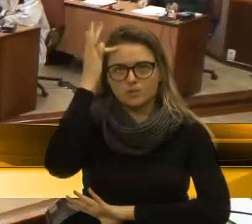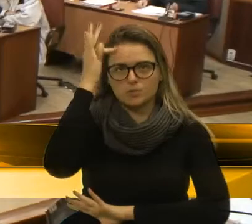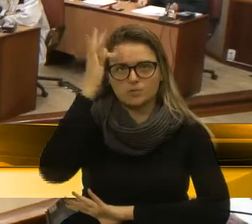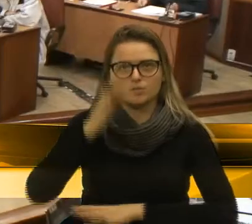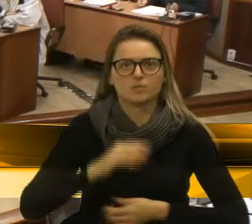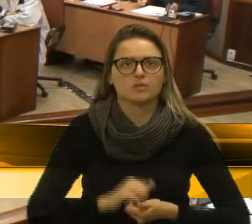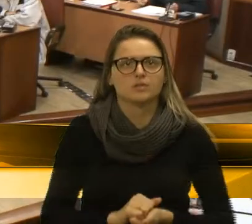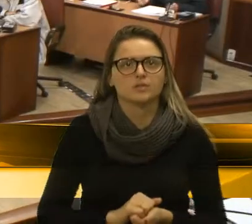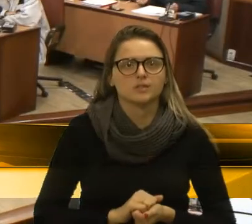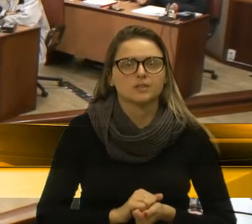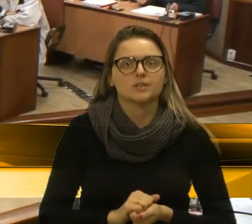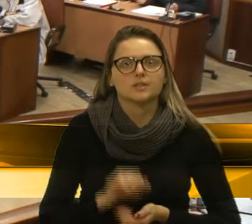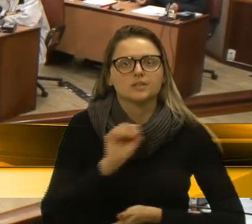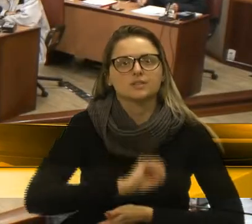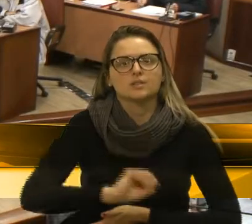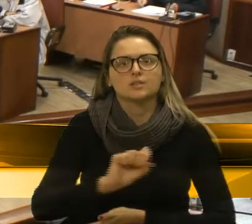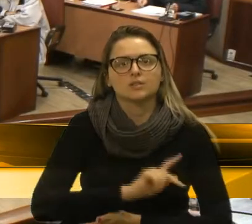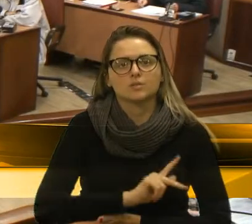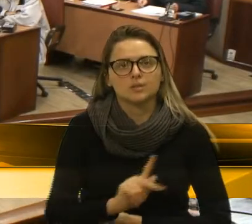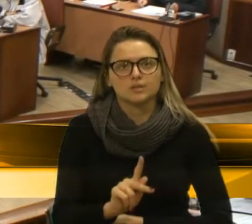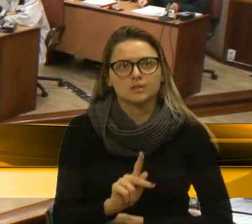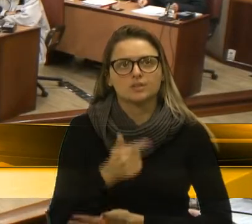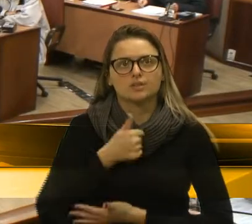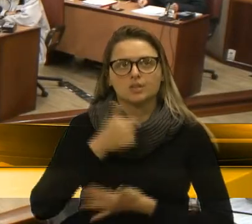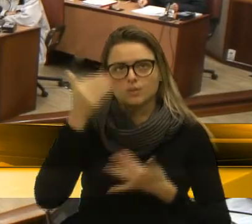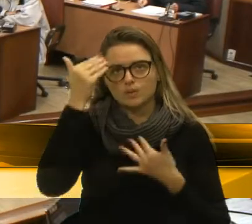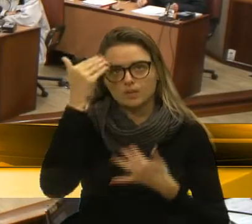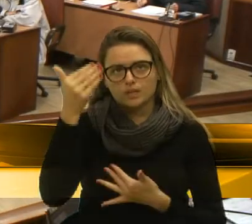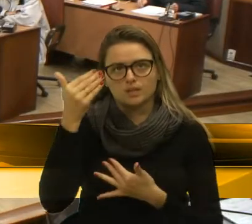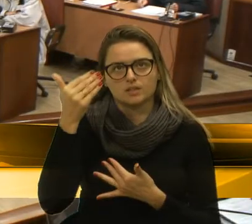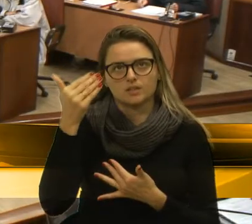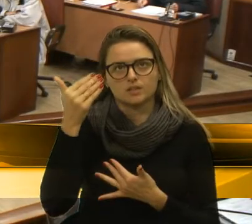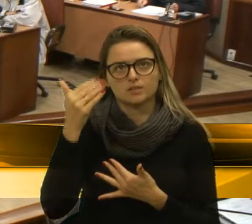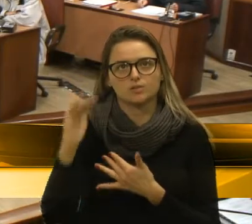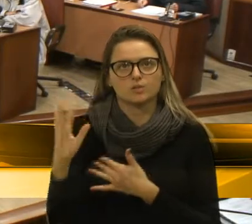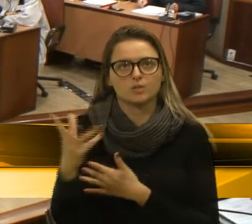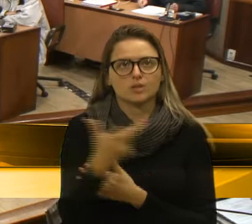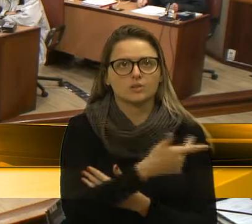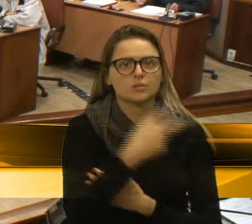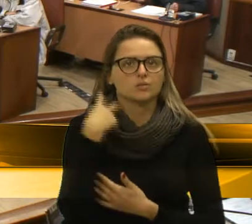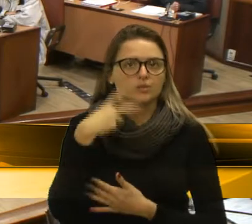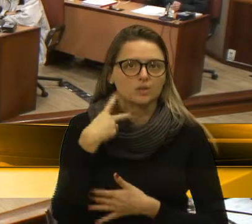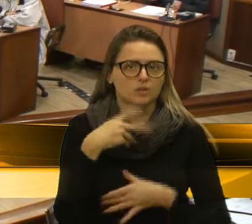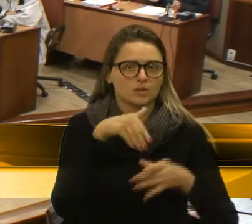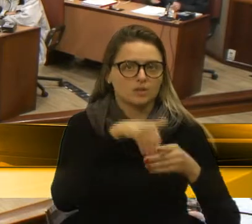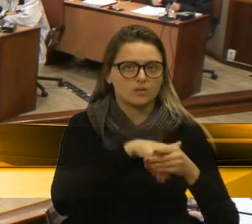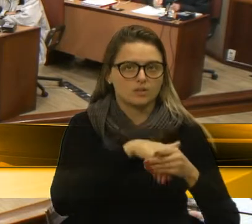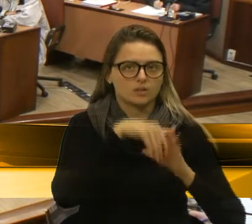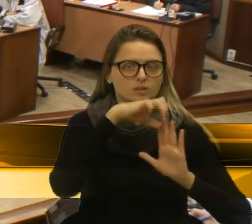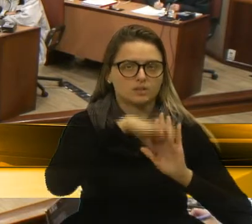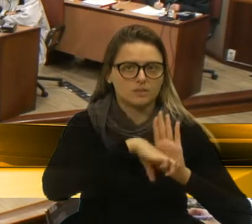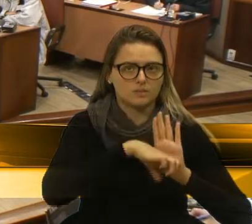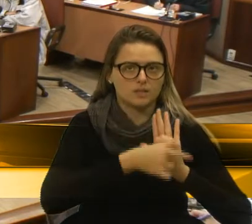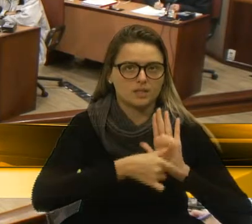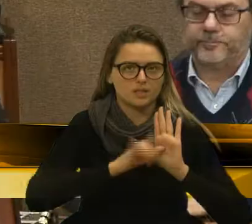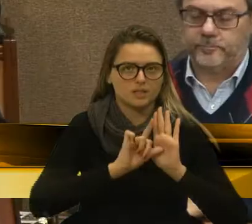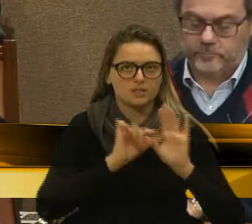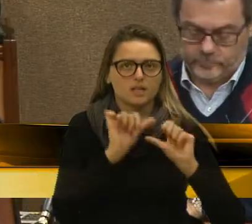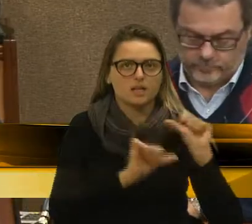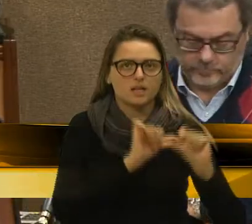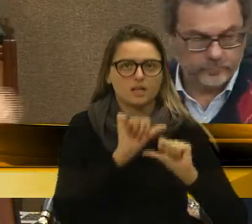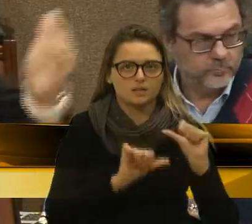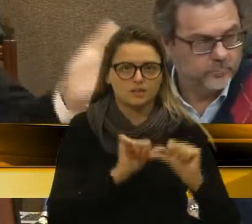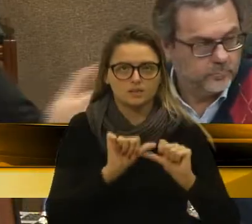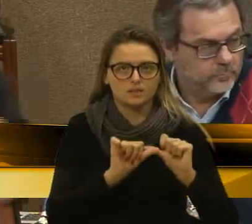Prezado presidente, eu agradeço aos nobres pares nas votações das emendas anteriores, modificativa e